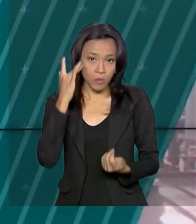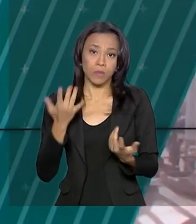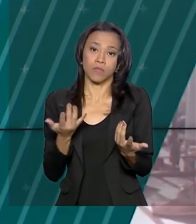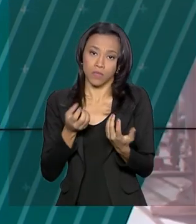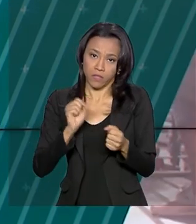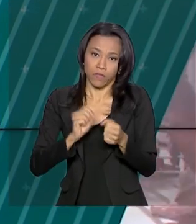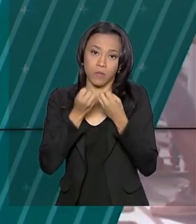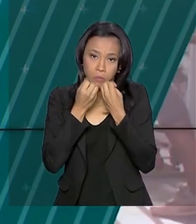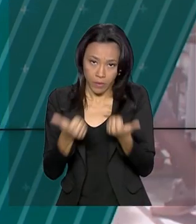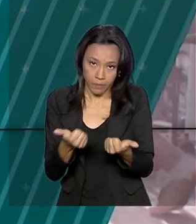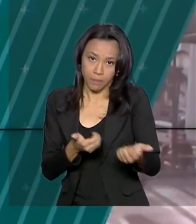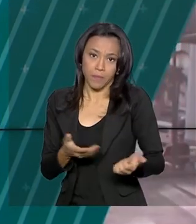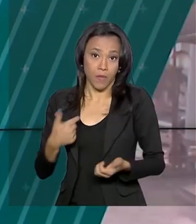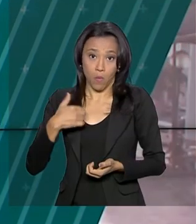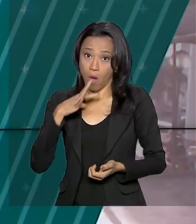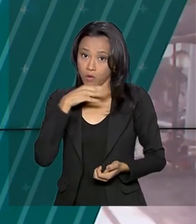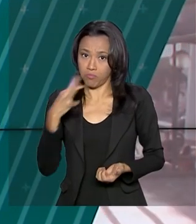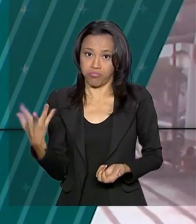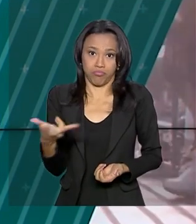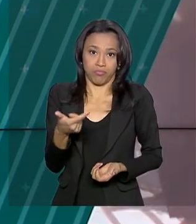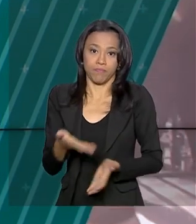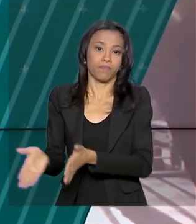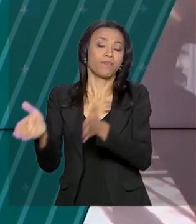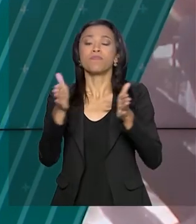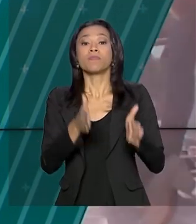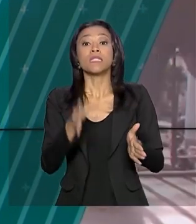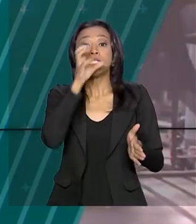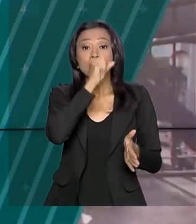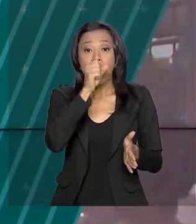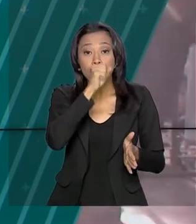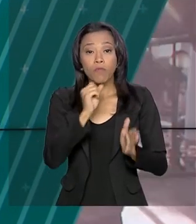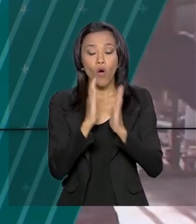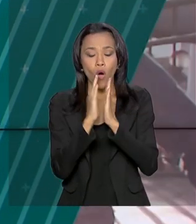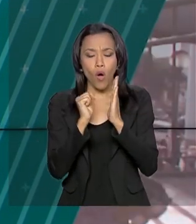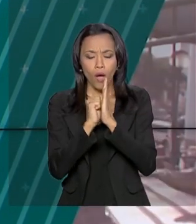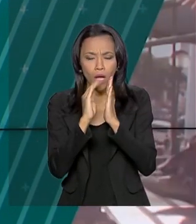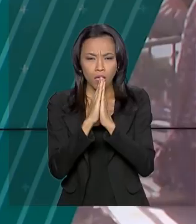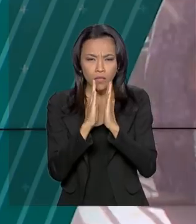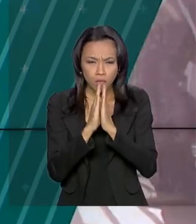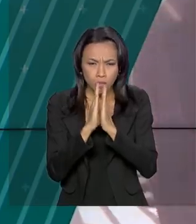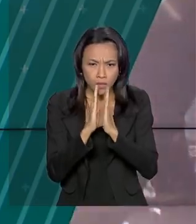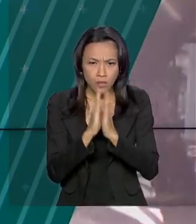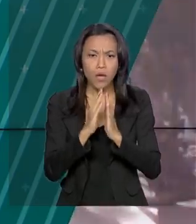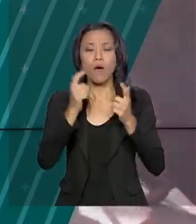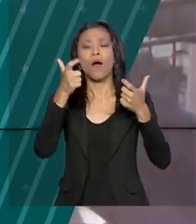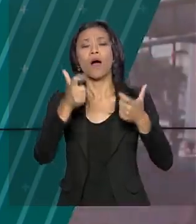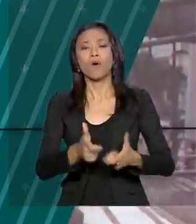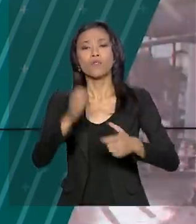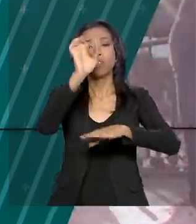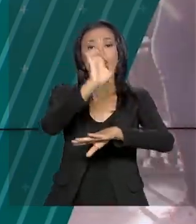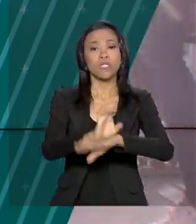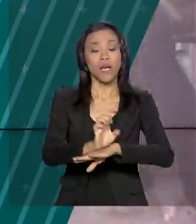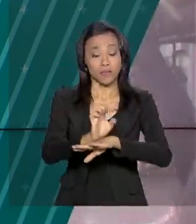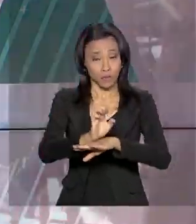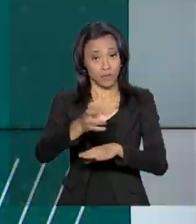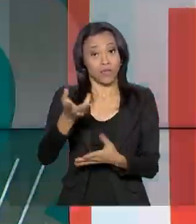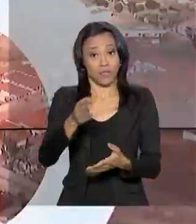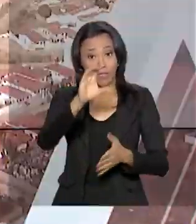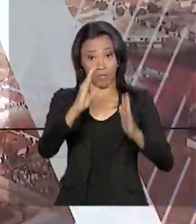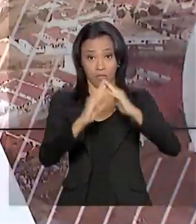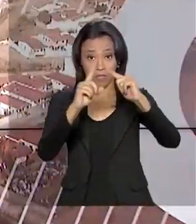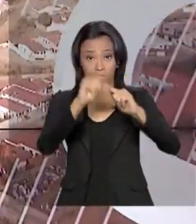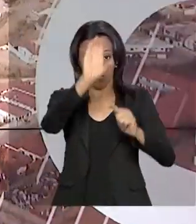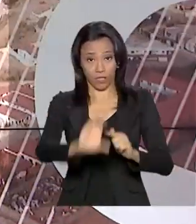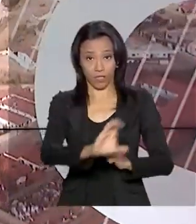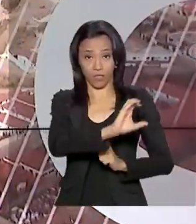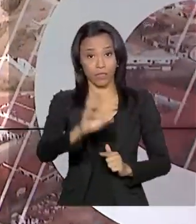E o sábado também foi dedicado a orações e devoções na Basílica de Aparecida em São Paulo. Mais de 170